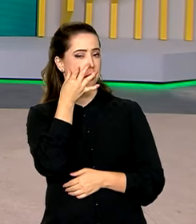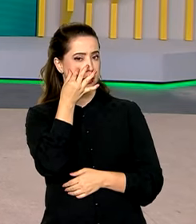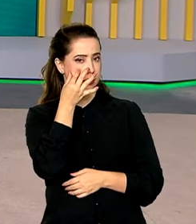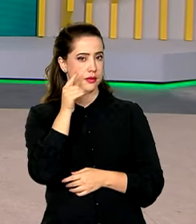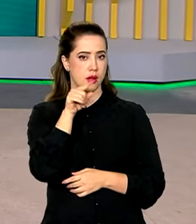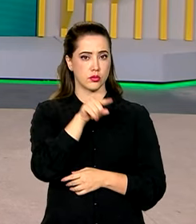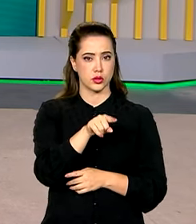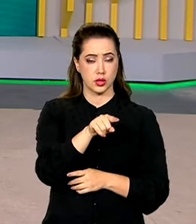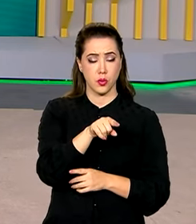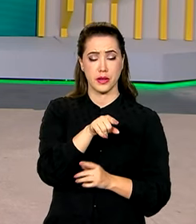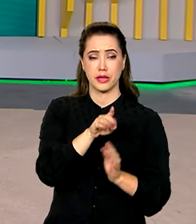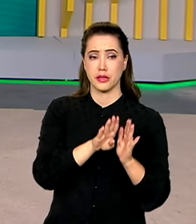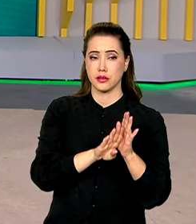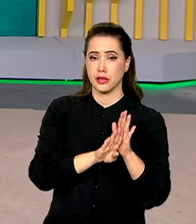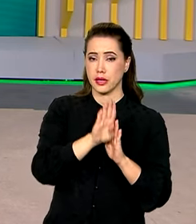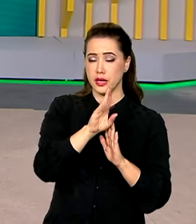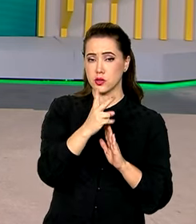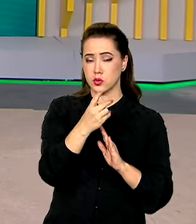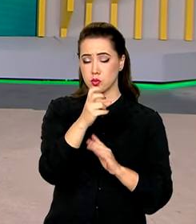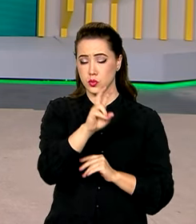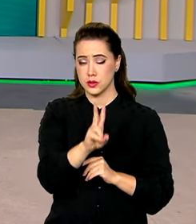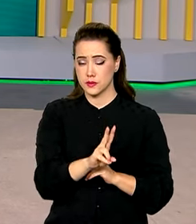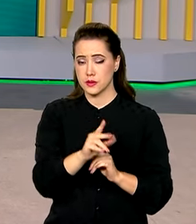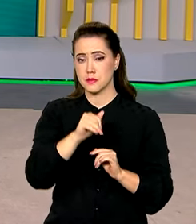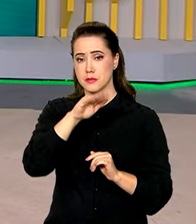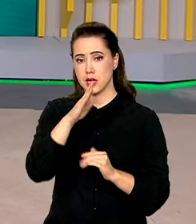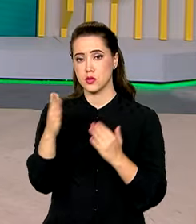presencial, especialmente na rede privada.